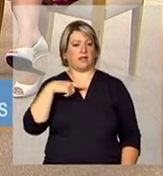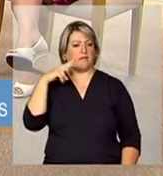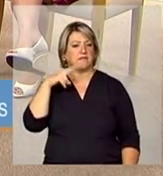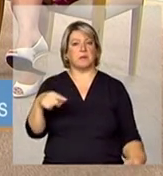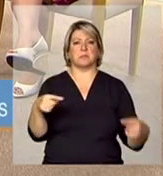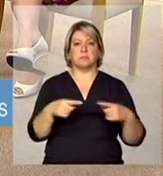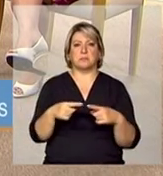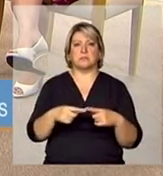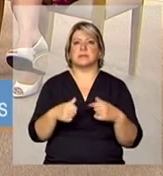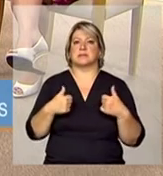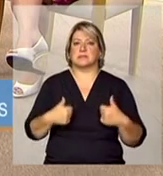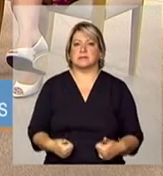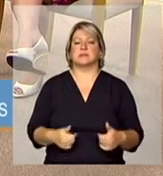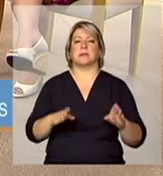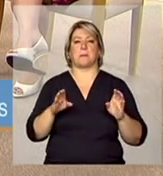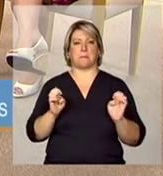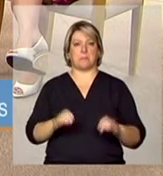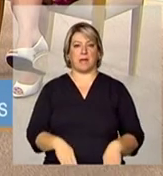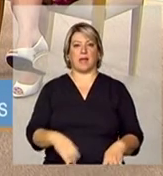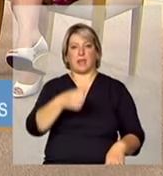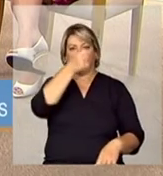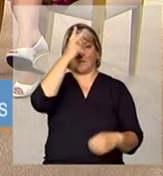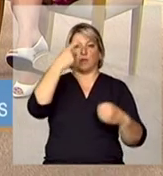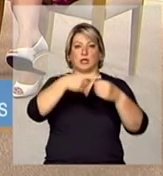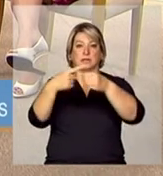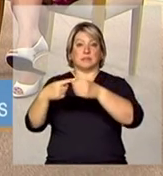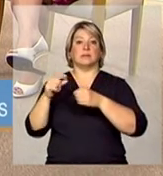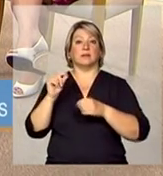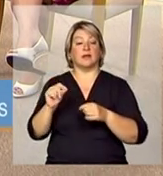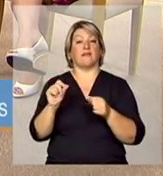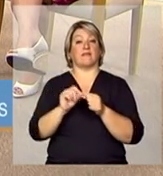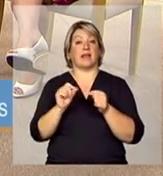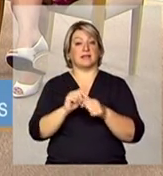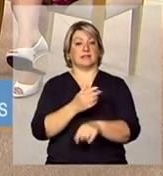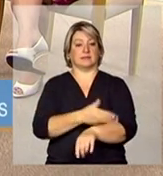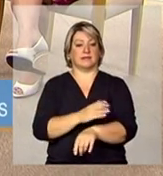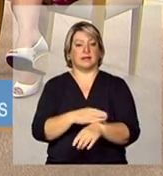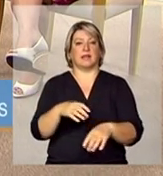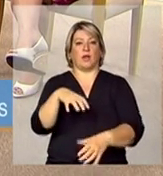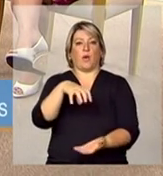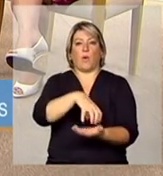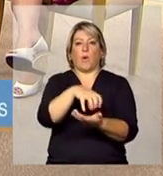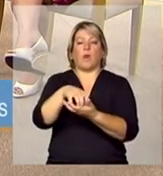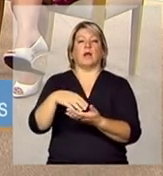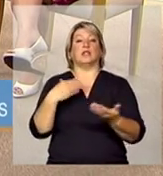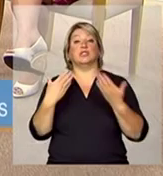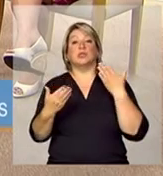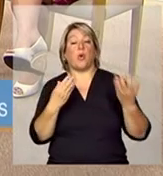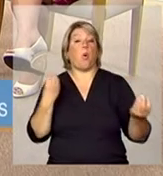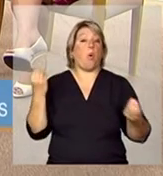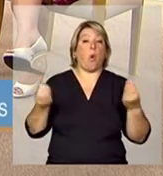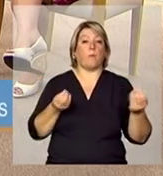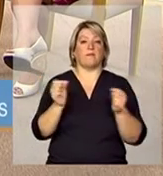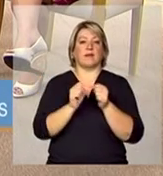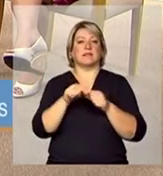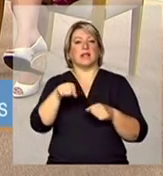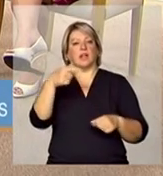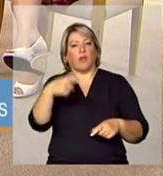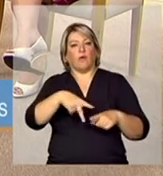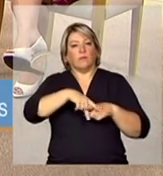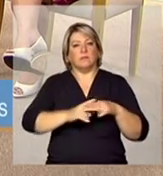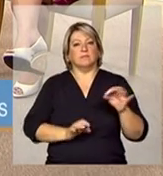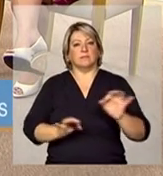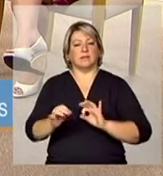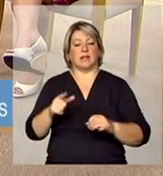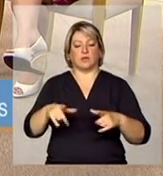certo nos municípios é formar equipes para discutir como fazer esse reordenamento e fazer um diagnóstico